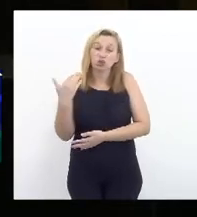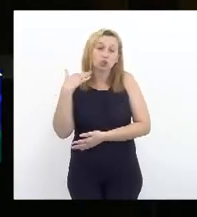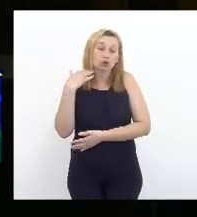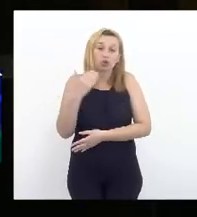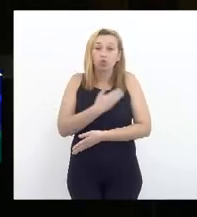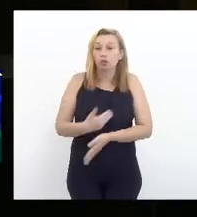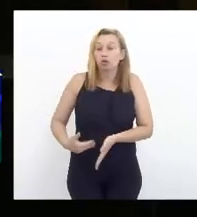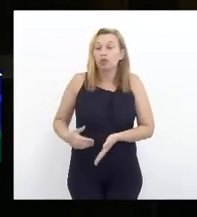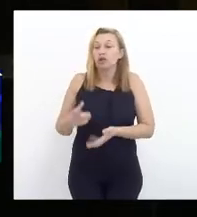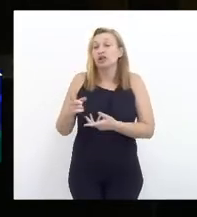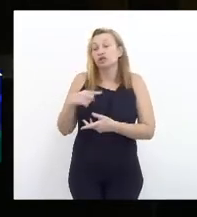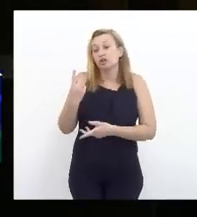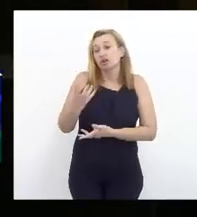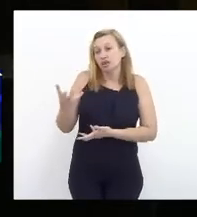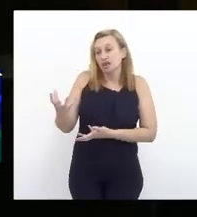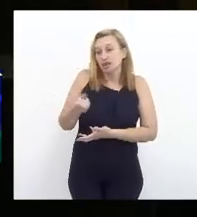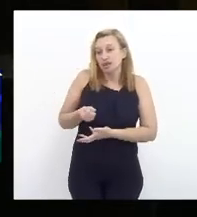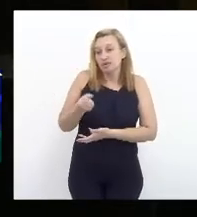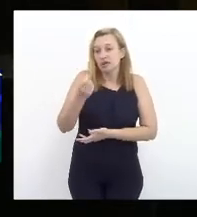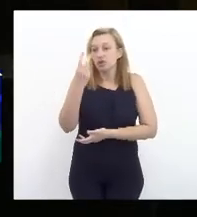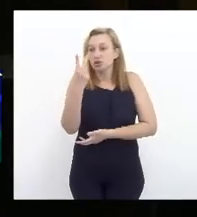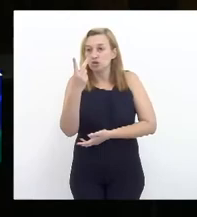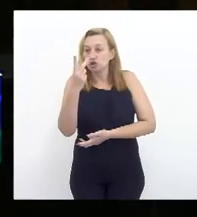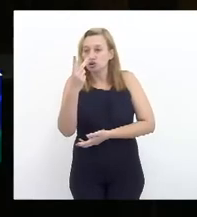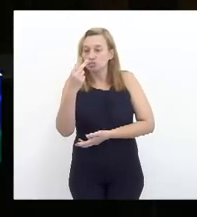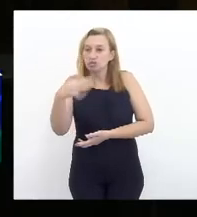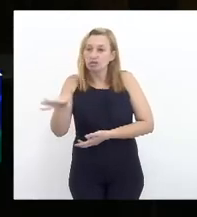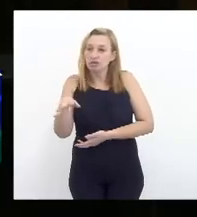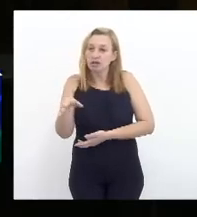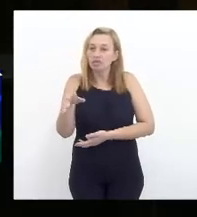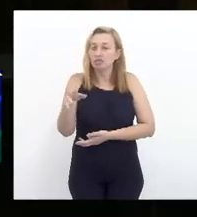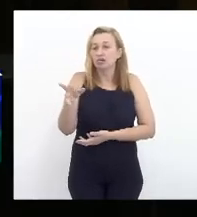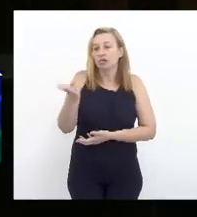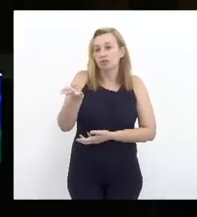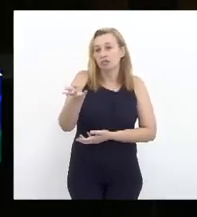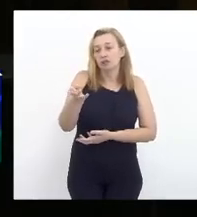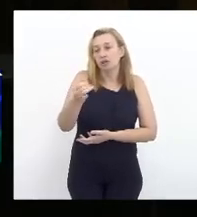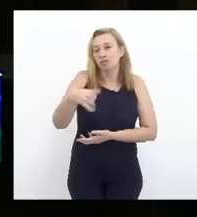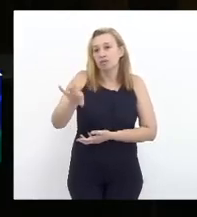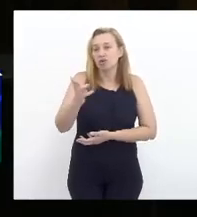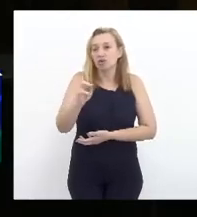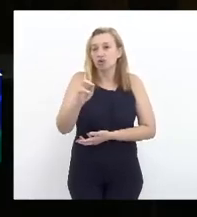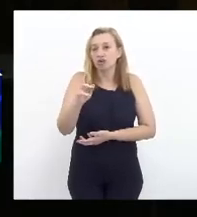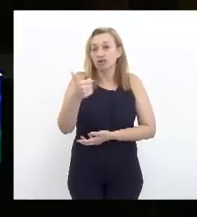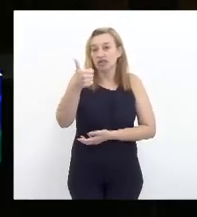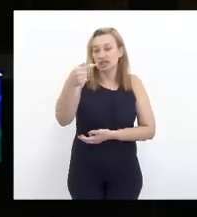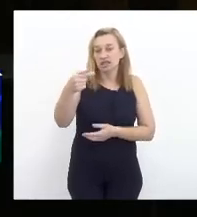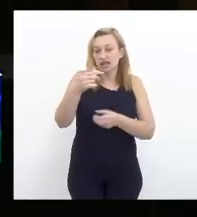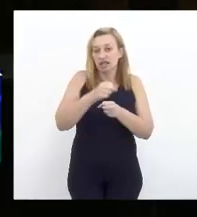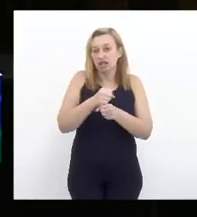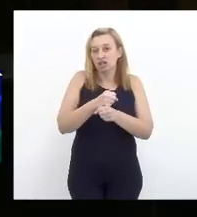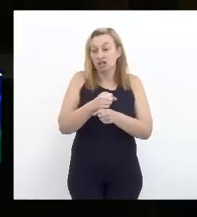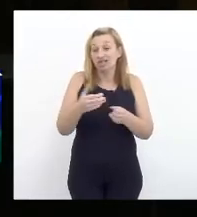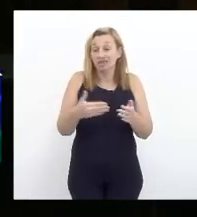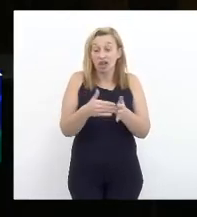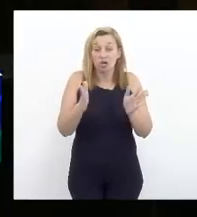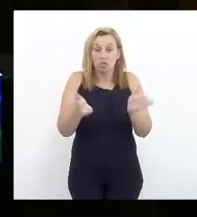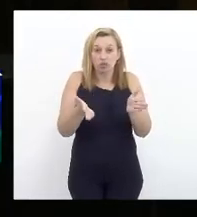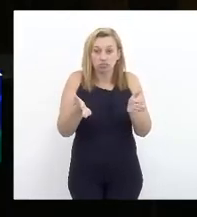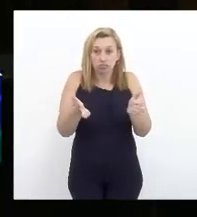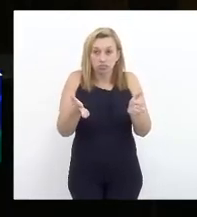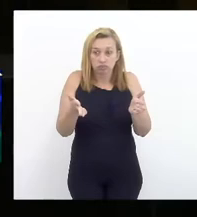iria receber dois bilhões e meio em 17 anos, mas até agora